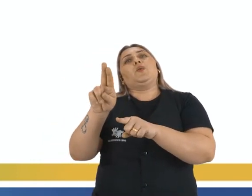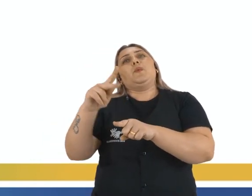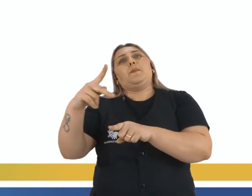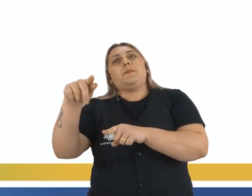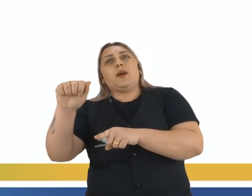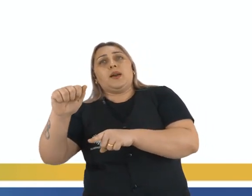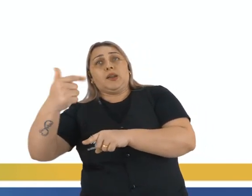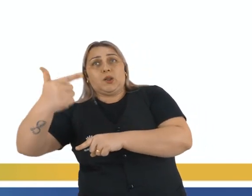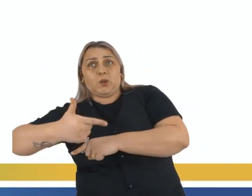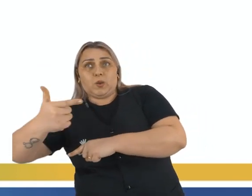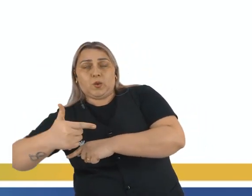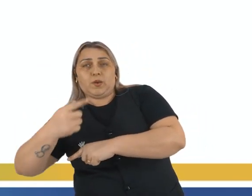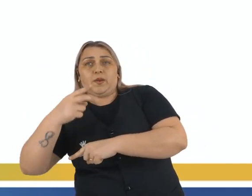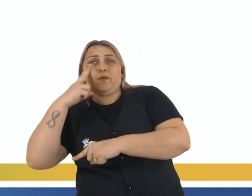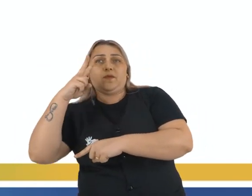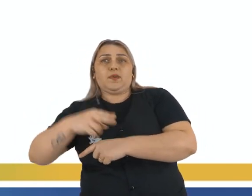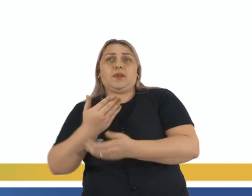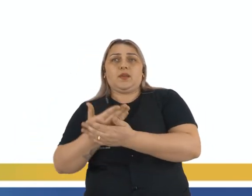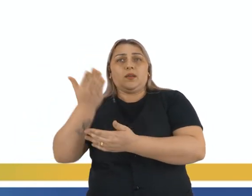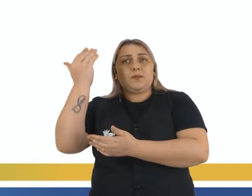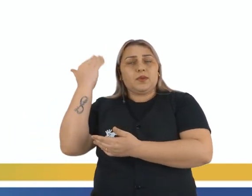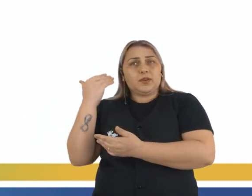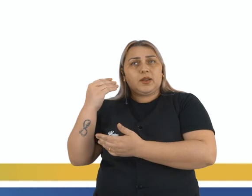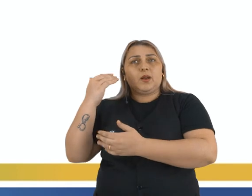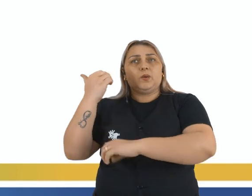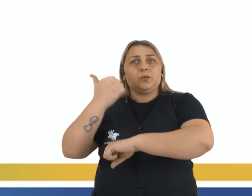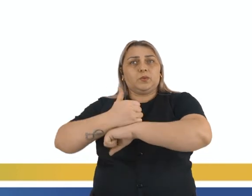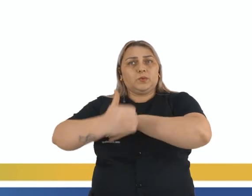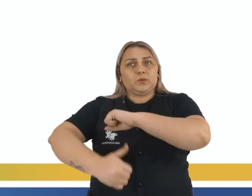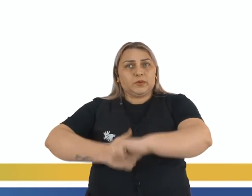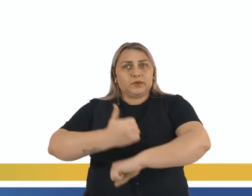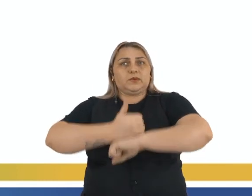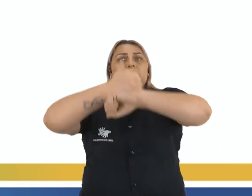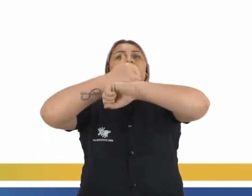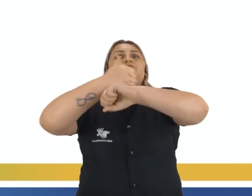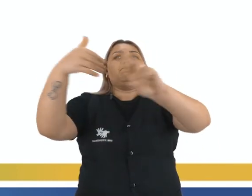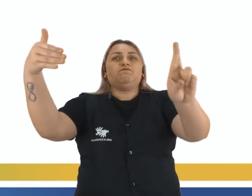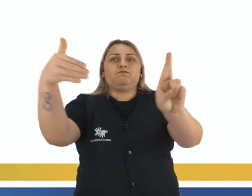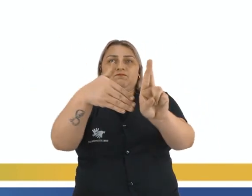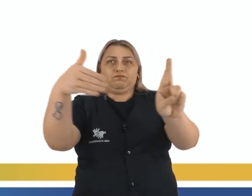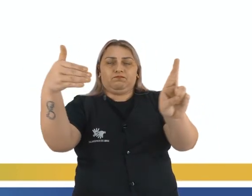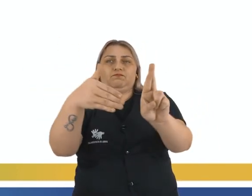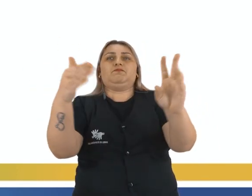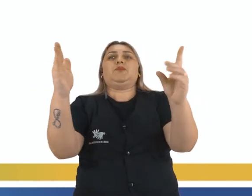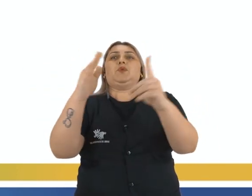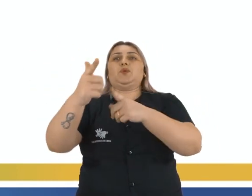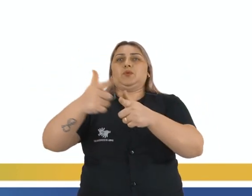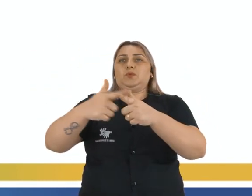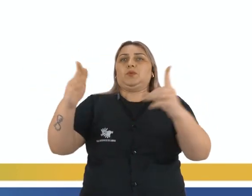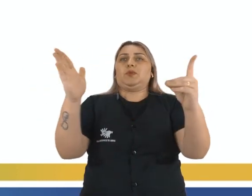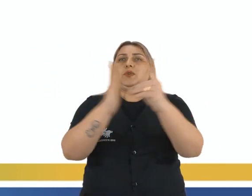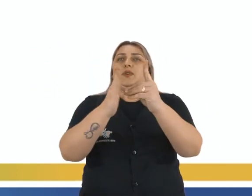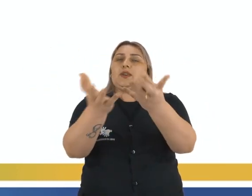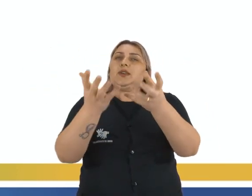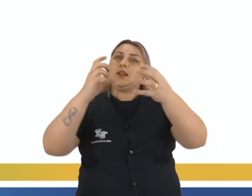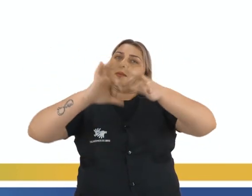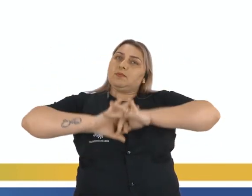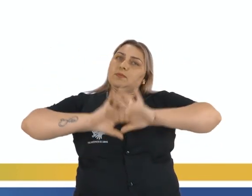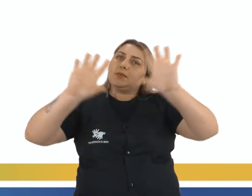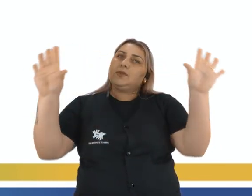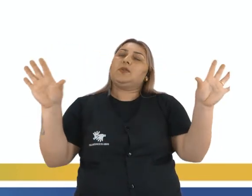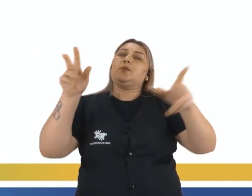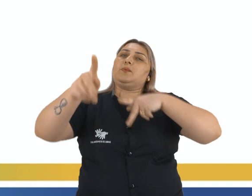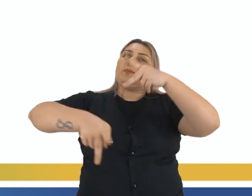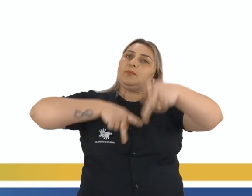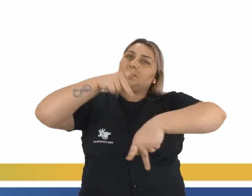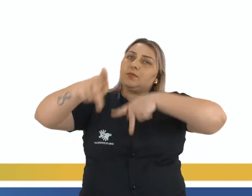II, que nós vimos na aula anterior, que foi um líder, né, que representava a causa indígena e queria a libertação do